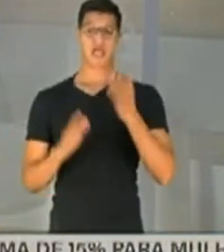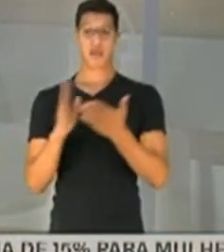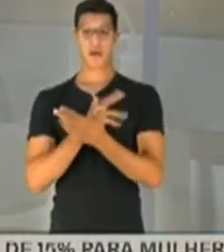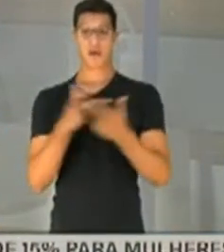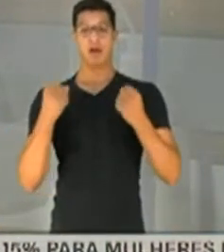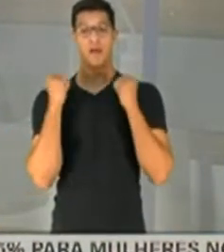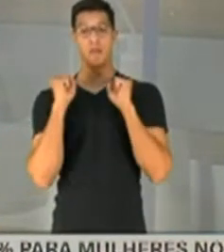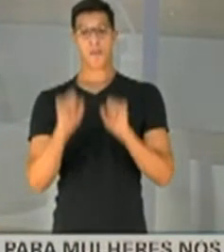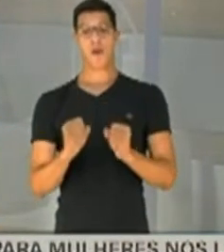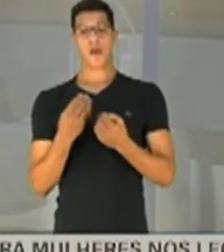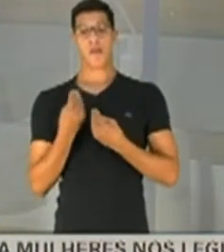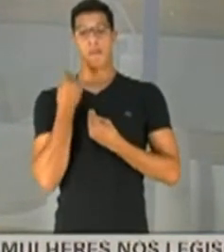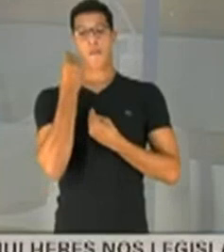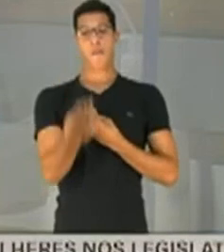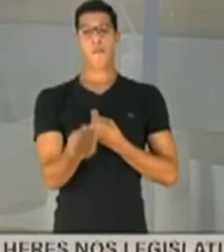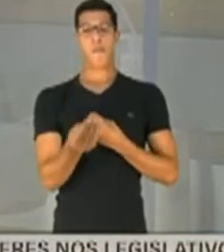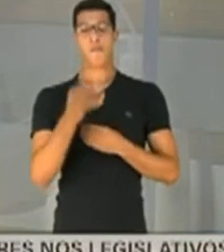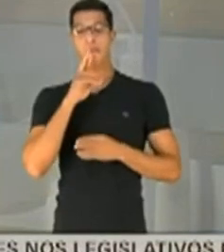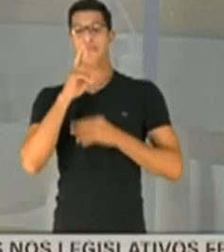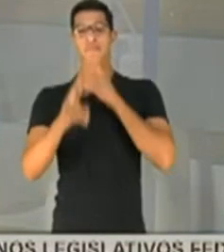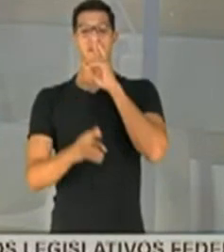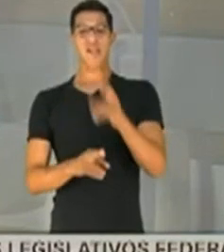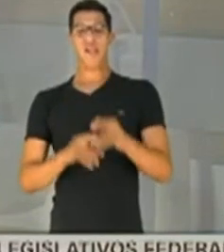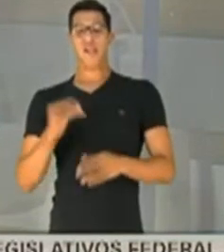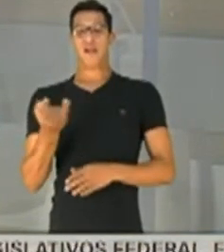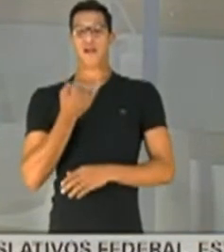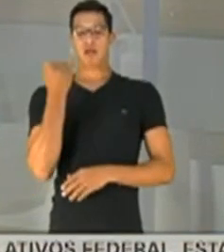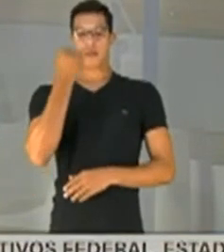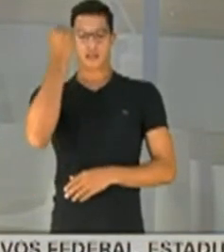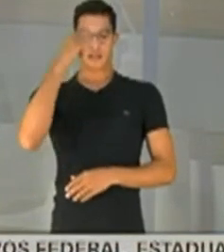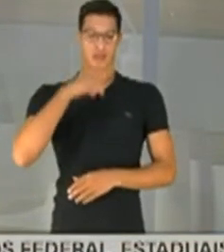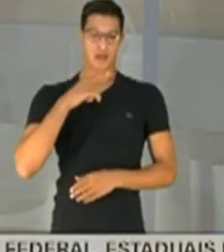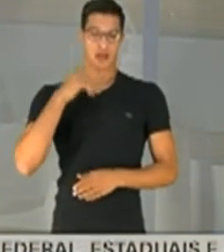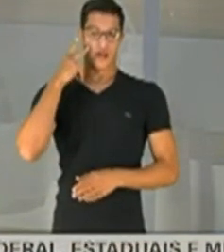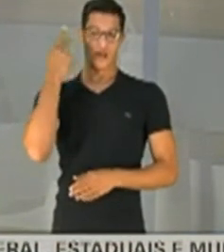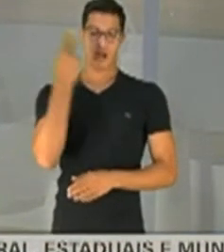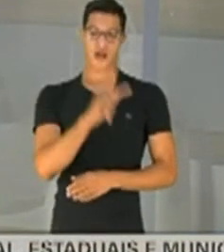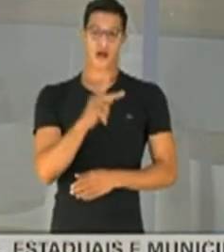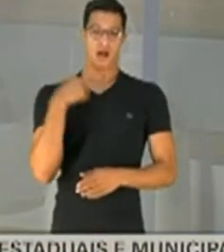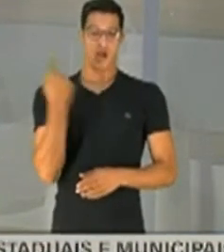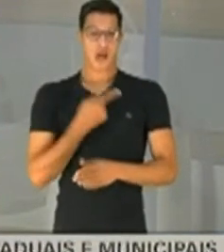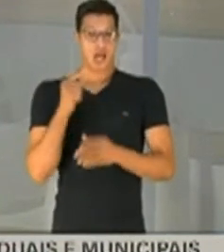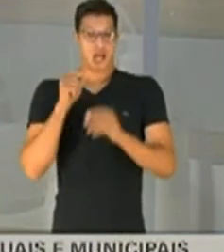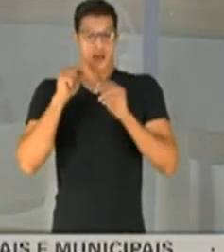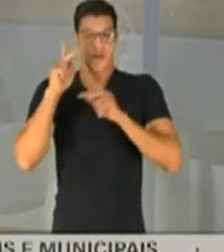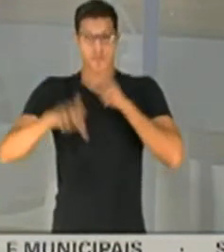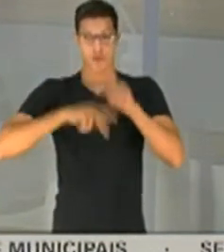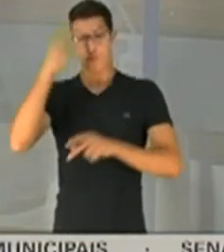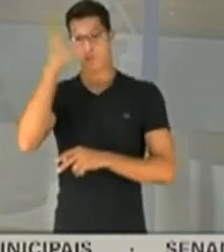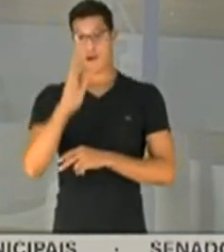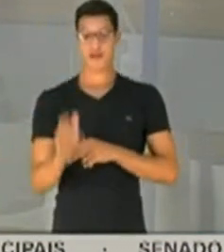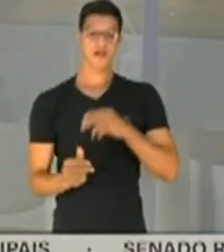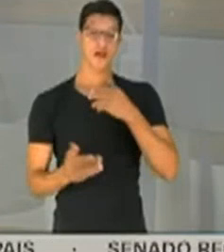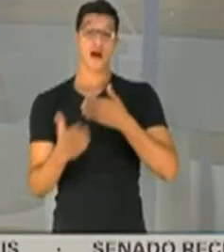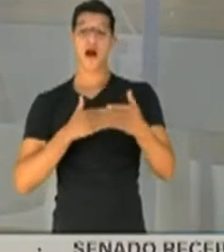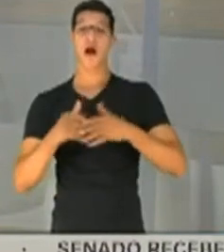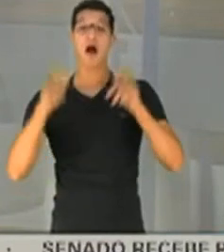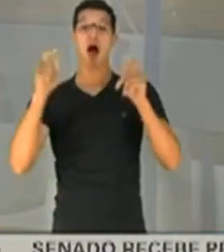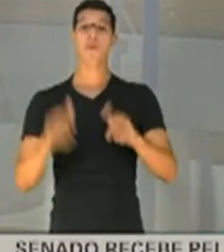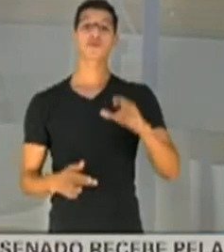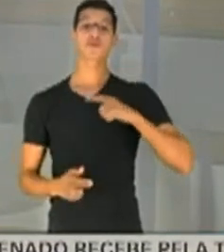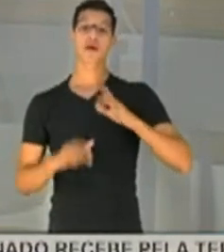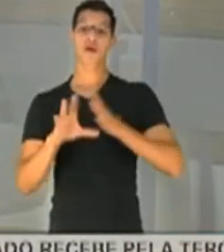pode dar um resultado importante para a gente deixar para o povo brasileiro, seja lá onde tiver